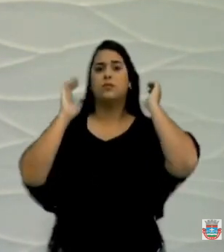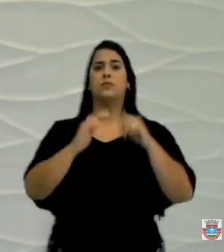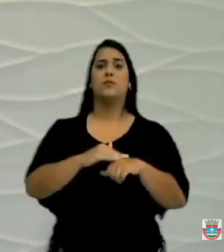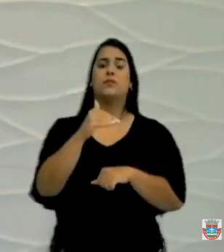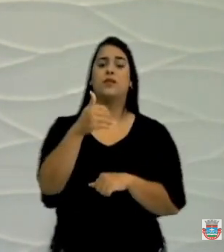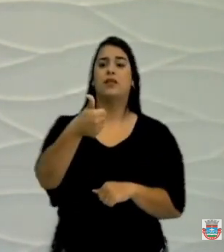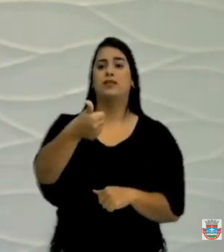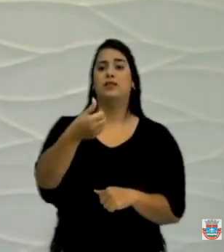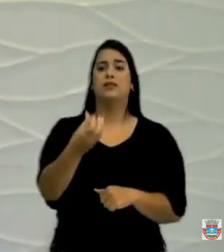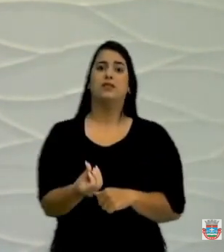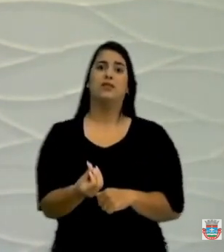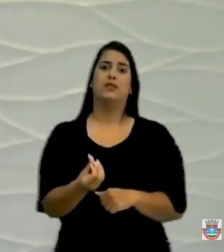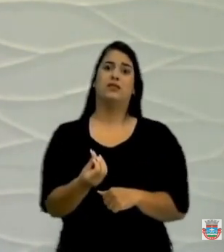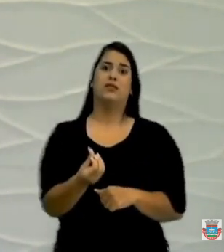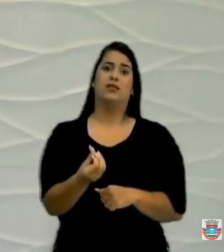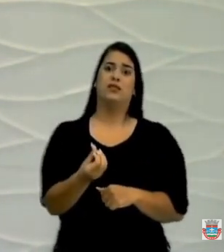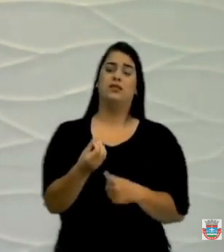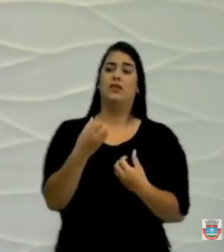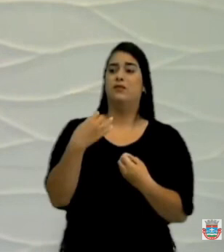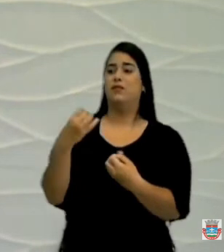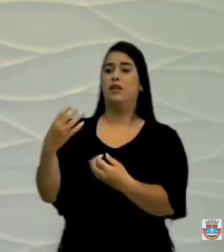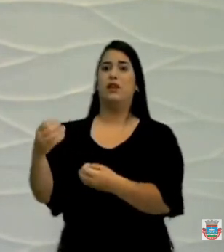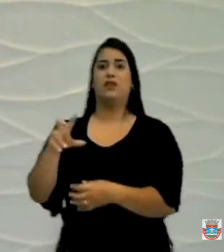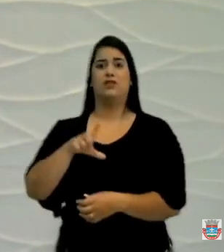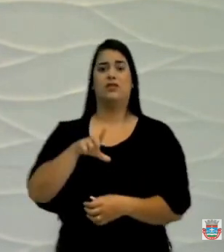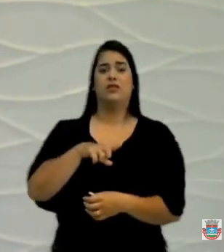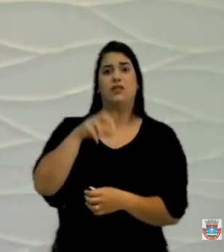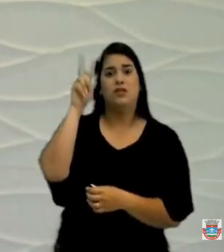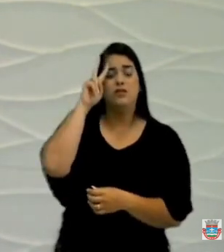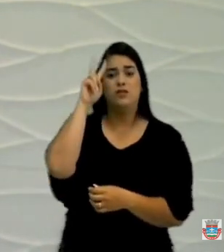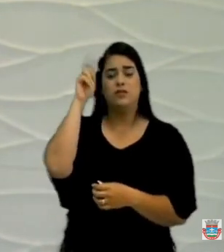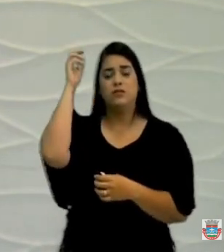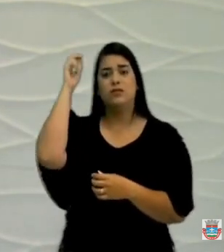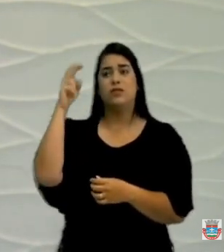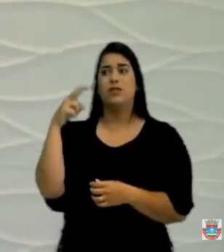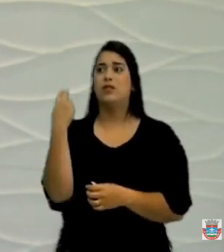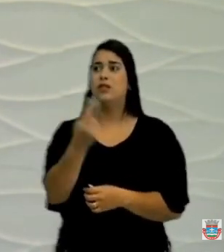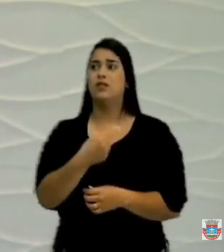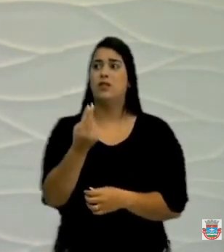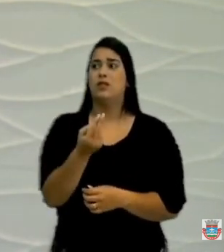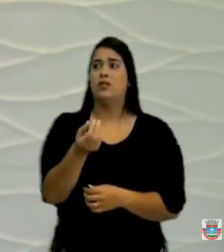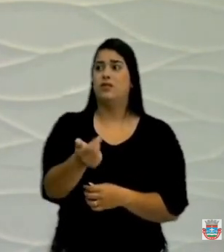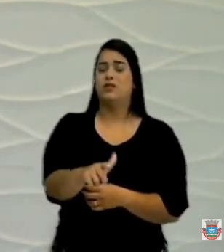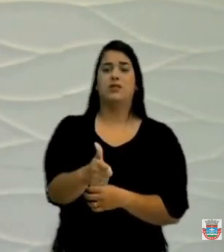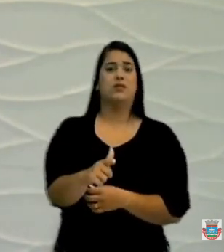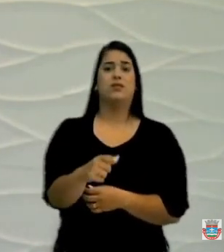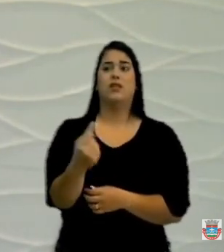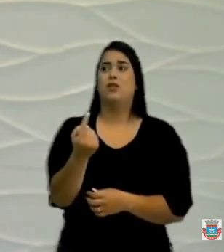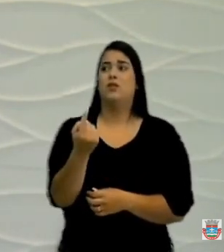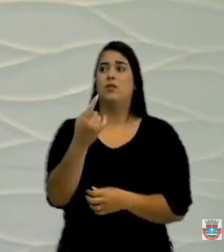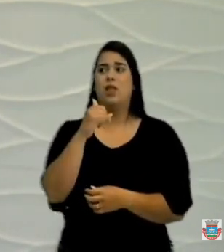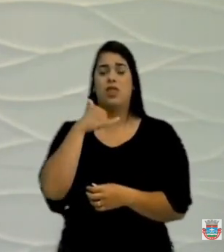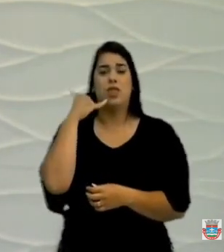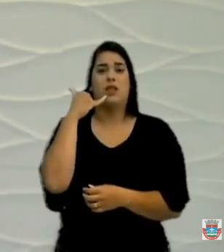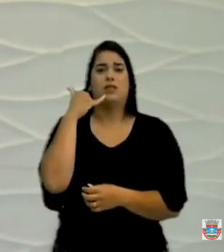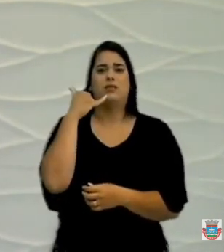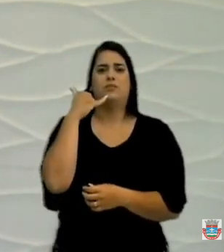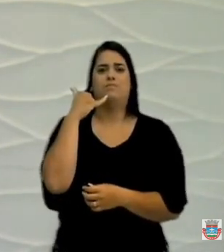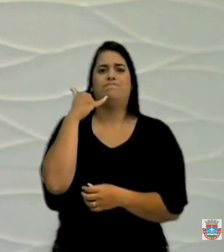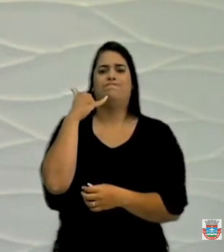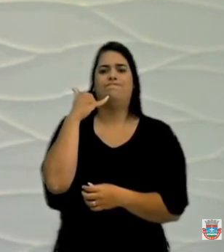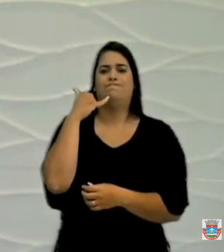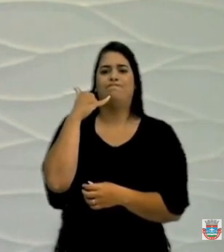transferências teve nessa segunda-feira. E a gente não recebe uma ligação do